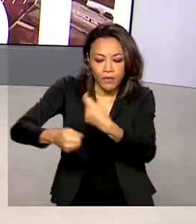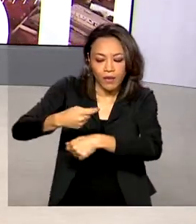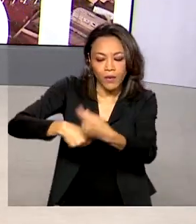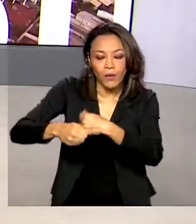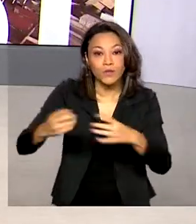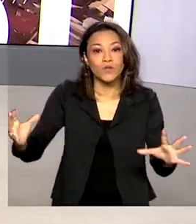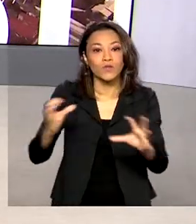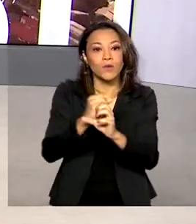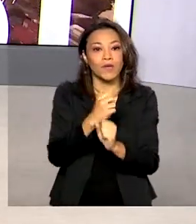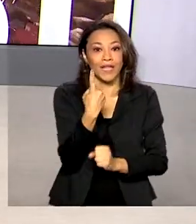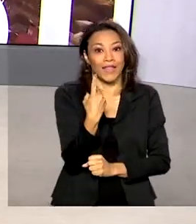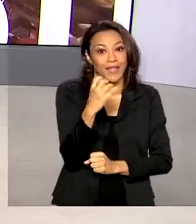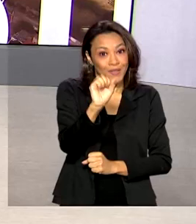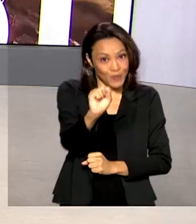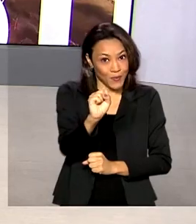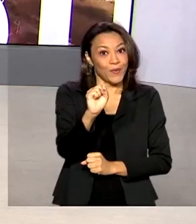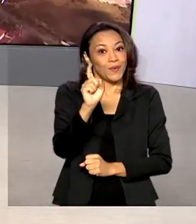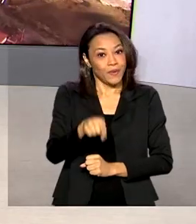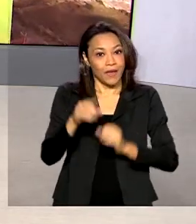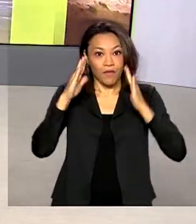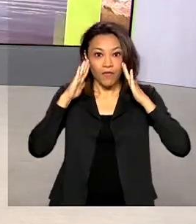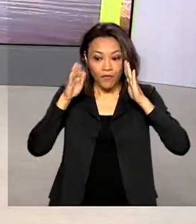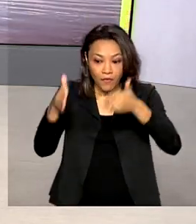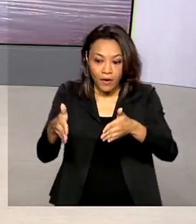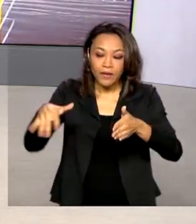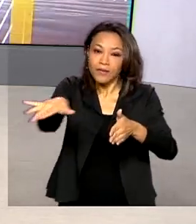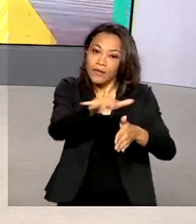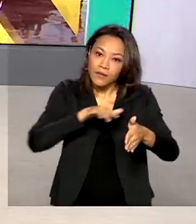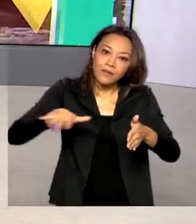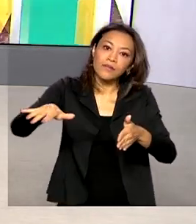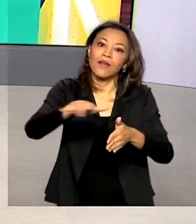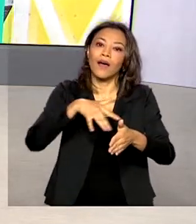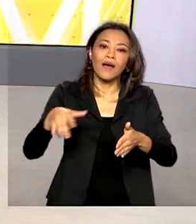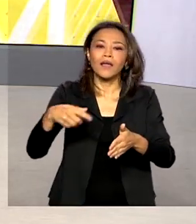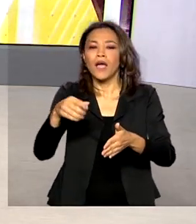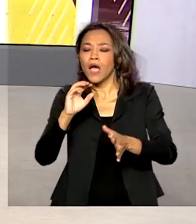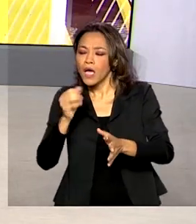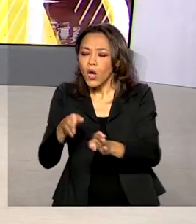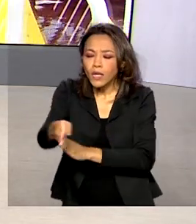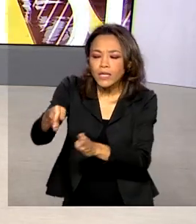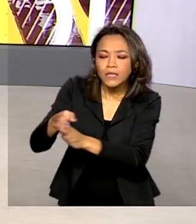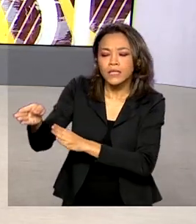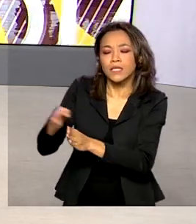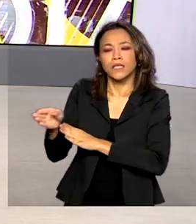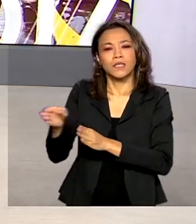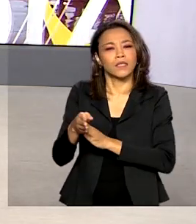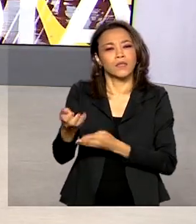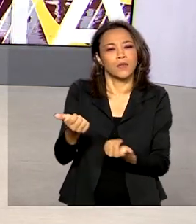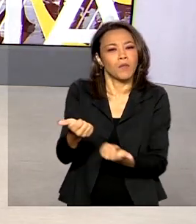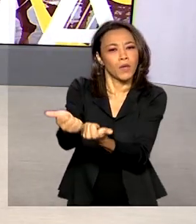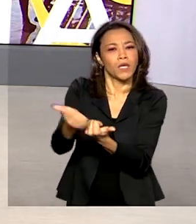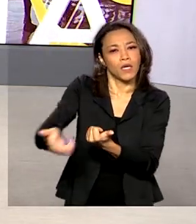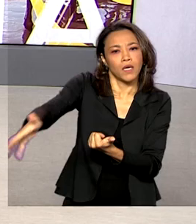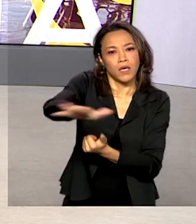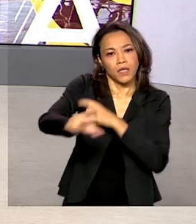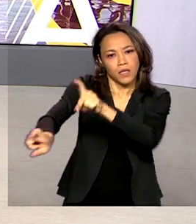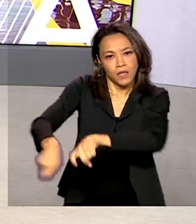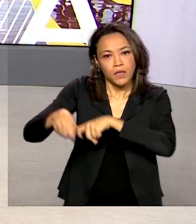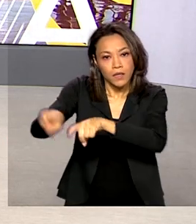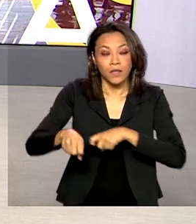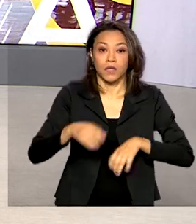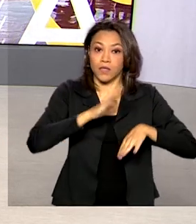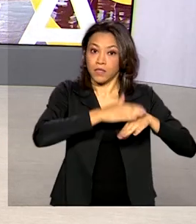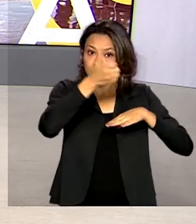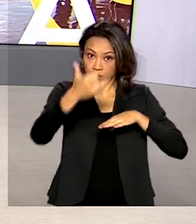da instituição voltadas especificamente ao relacionamento e consultoria aos produtores rurais. Segundo o banco, o número